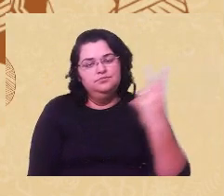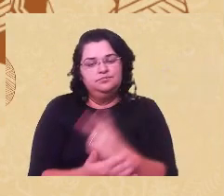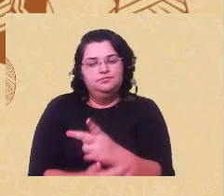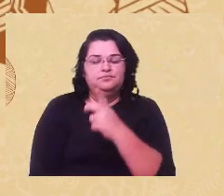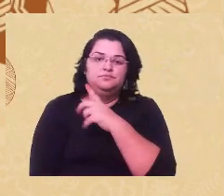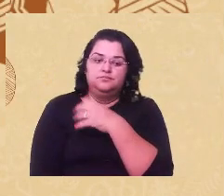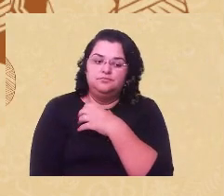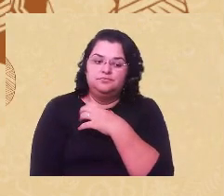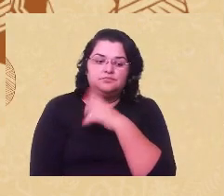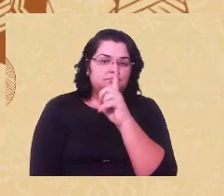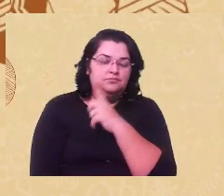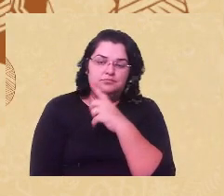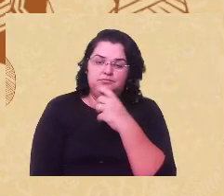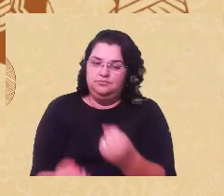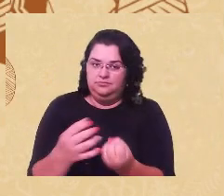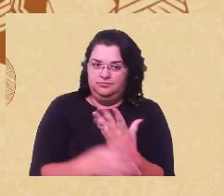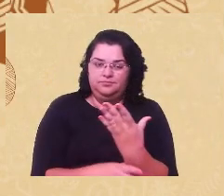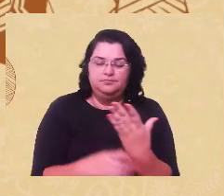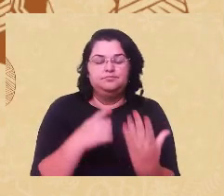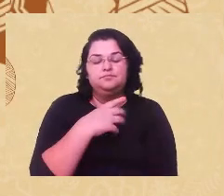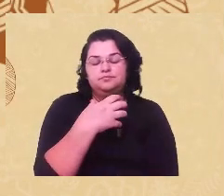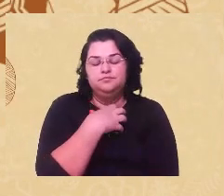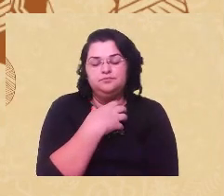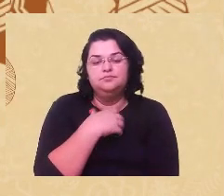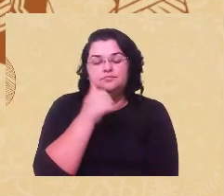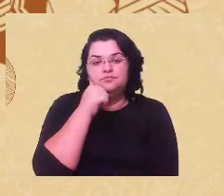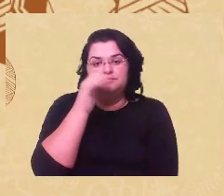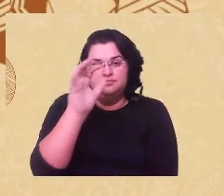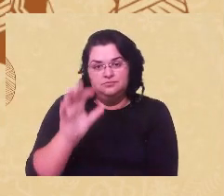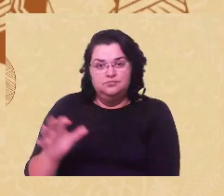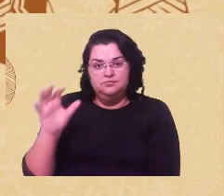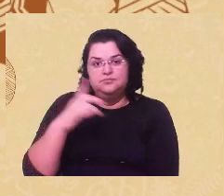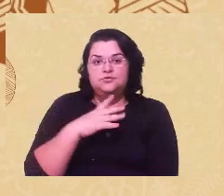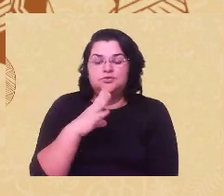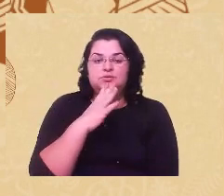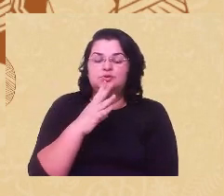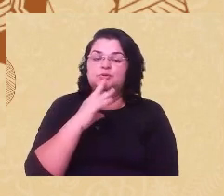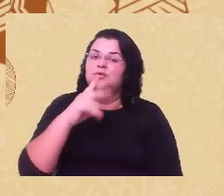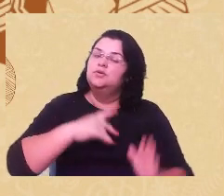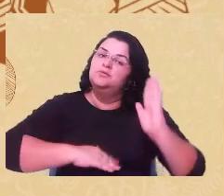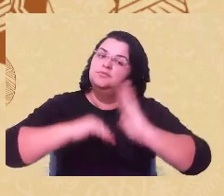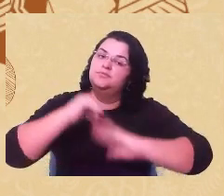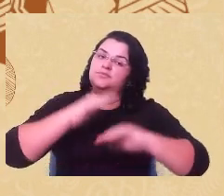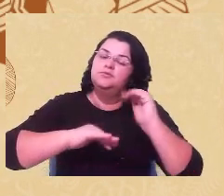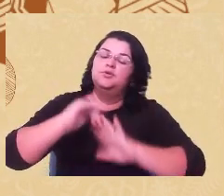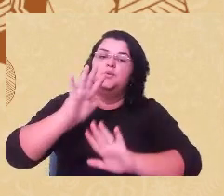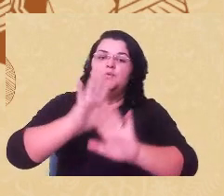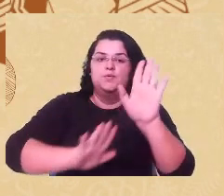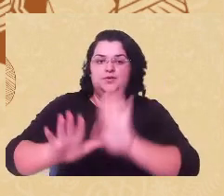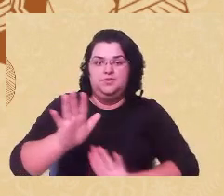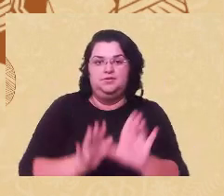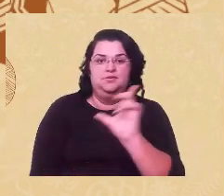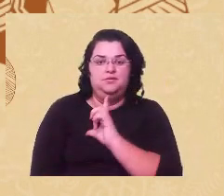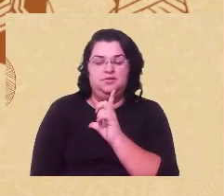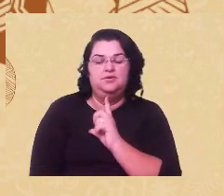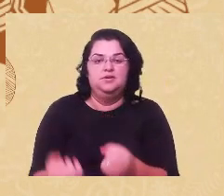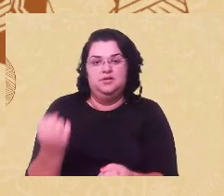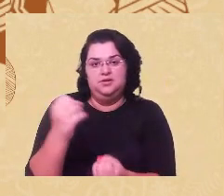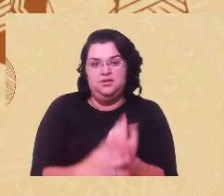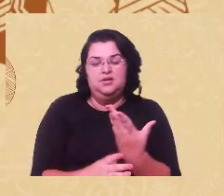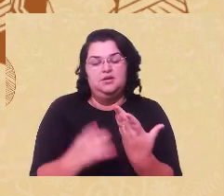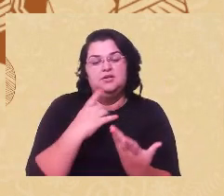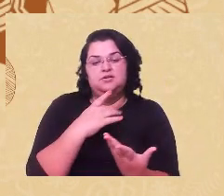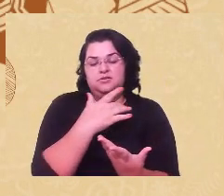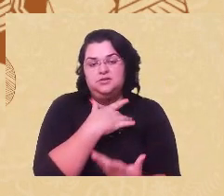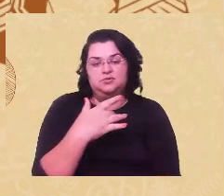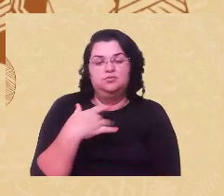apropriação, mas no sentido de que essas mulheres sejam reconhecidas enquanto profissionais de cuidado e possam atuar nos serviços de saúde do SUS,